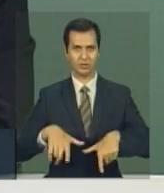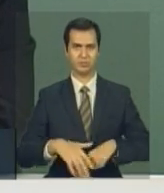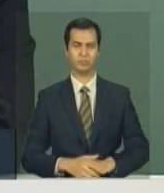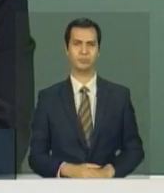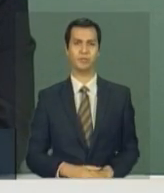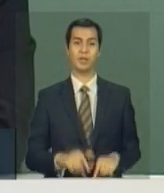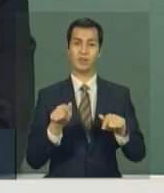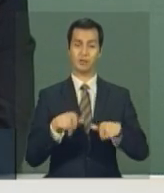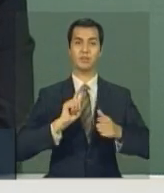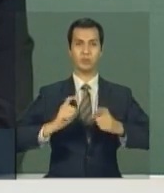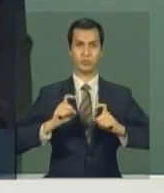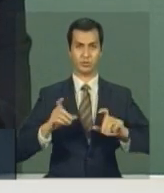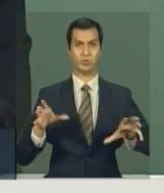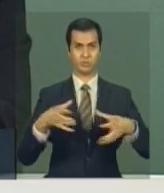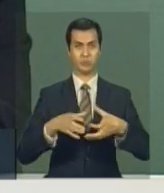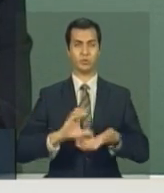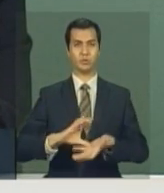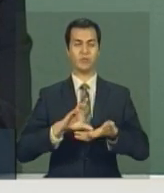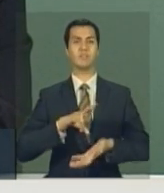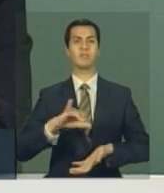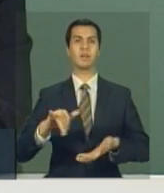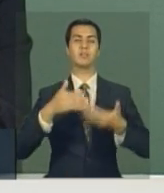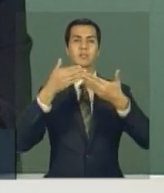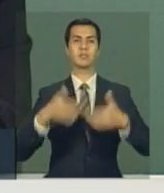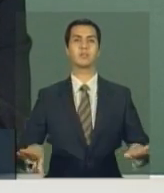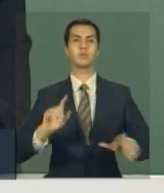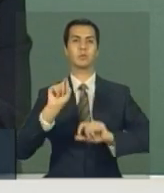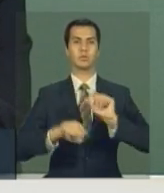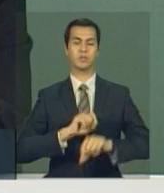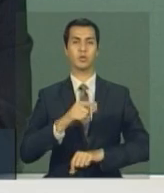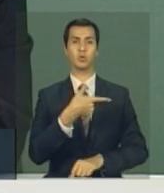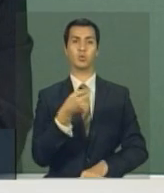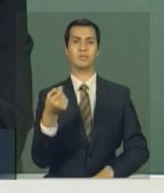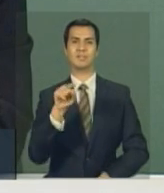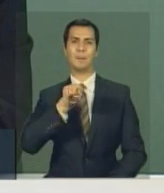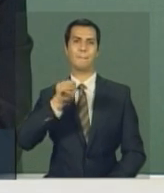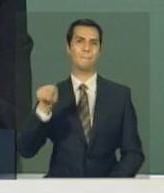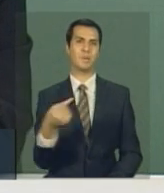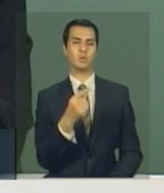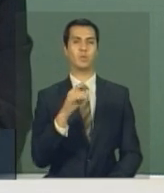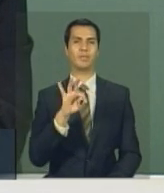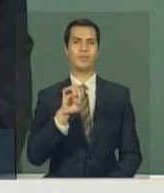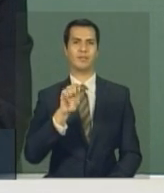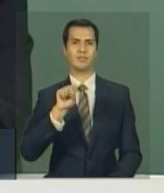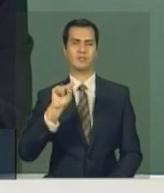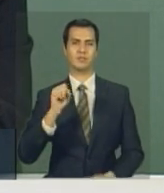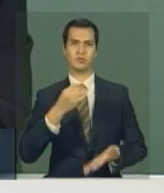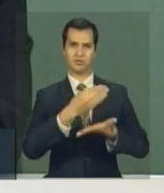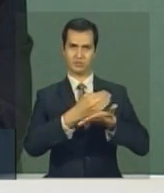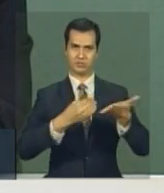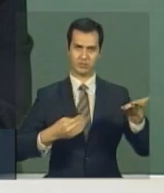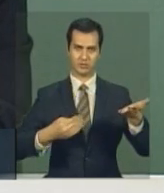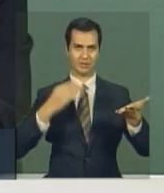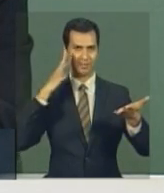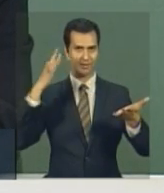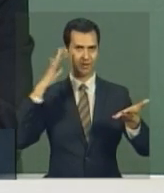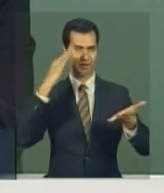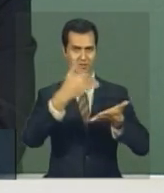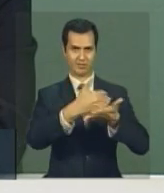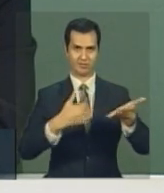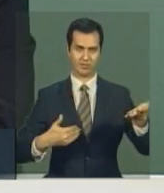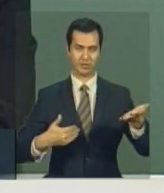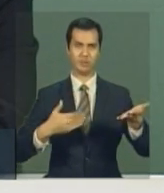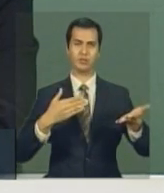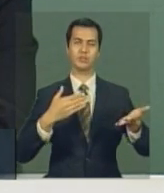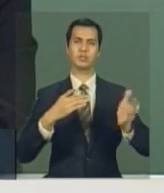200 mil teses acadêmicas digitalizadas pelo IBICT. Então, todas as teses acadêmicas